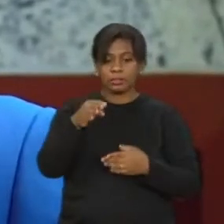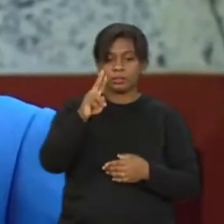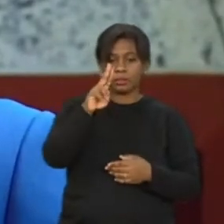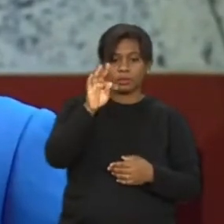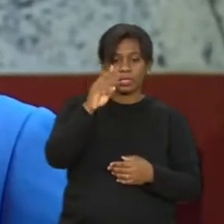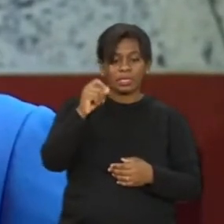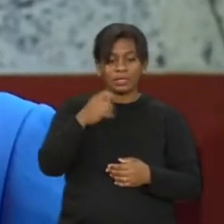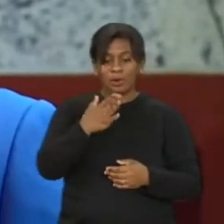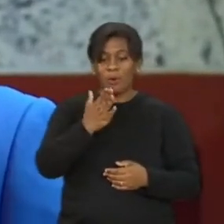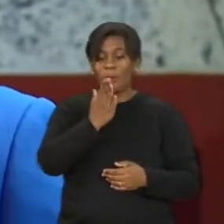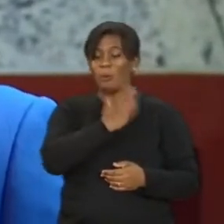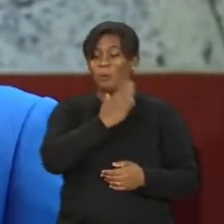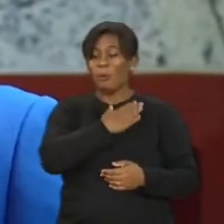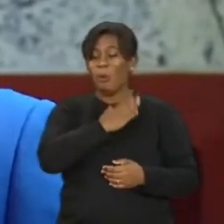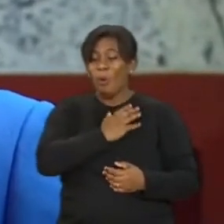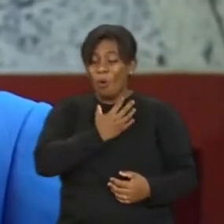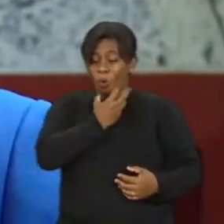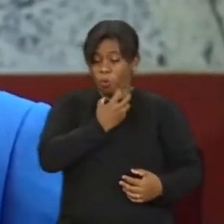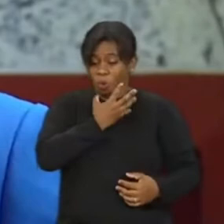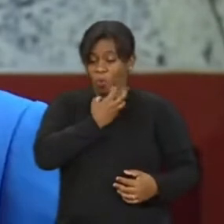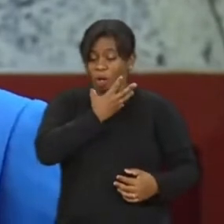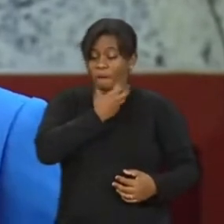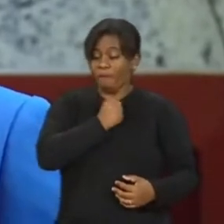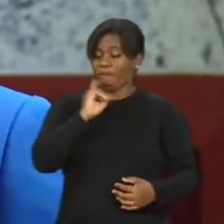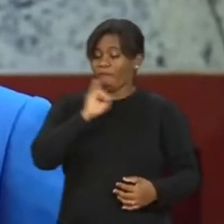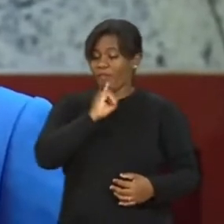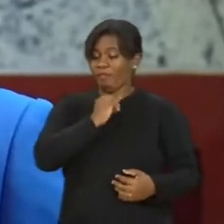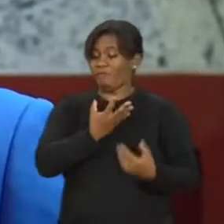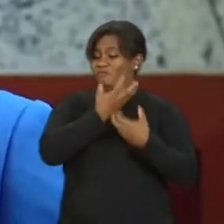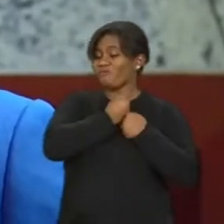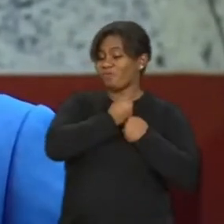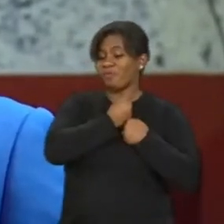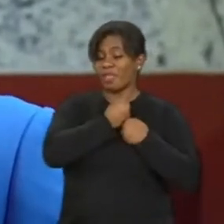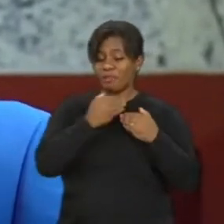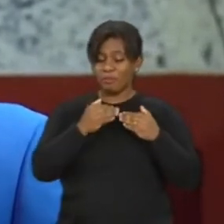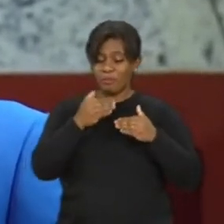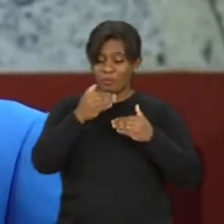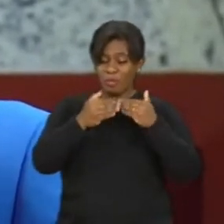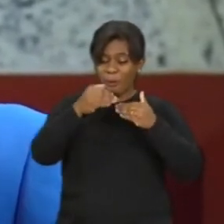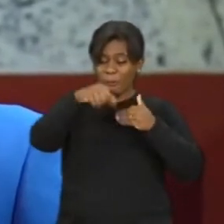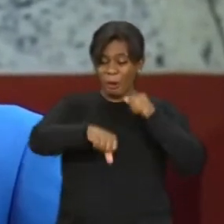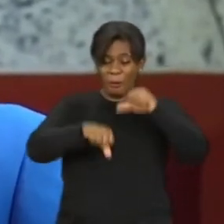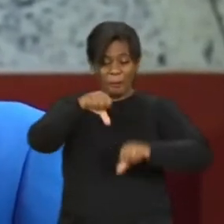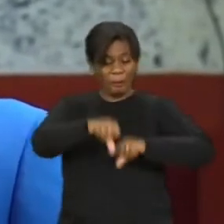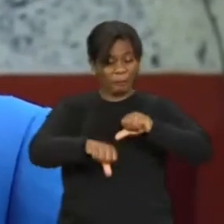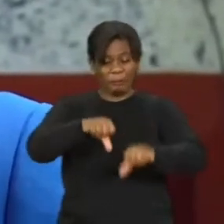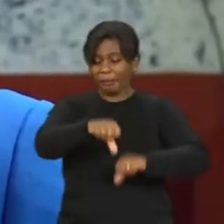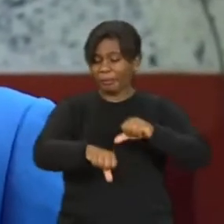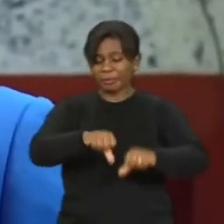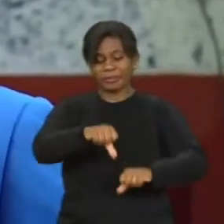broncoaspirou, pulmão infeccionou e dali só veio piorando. Só piorando.